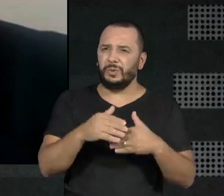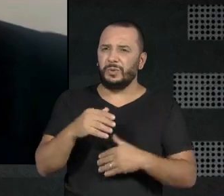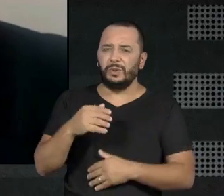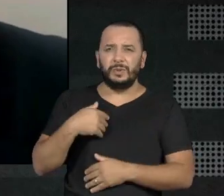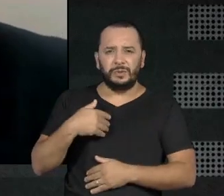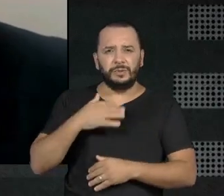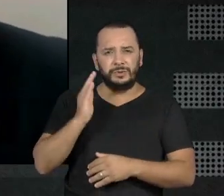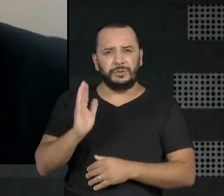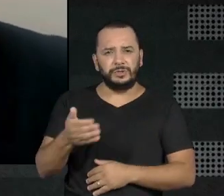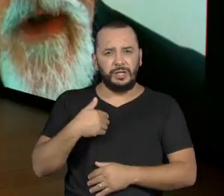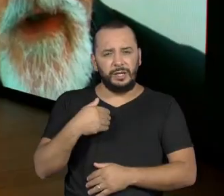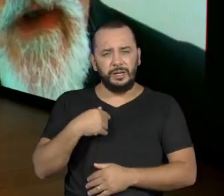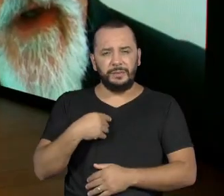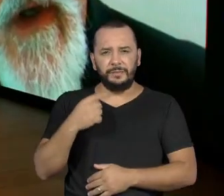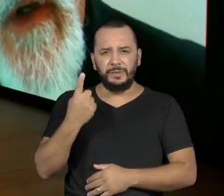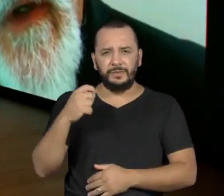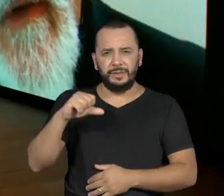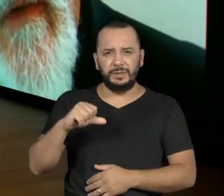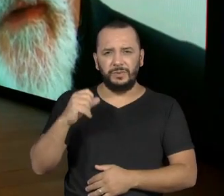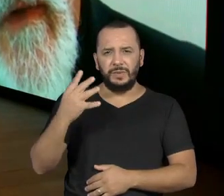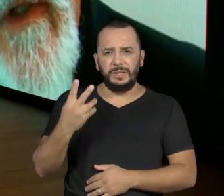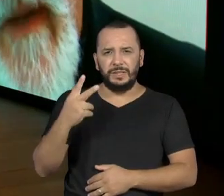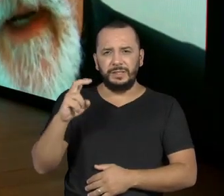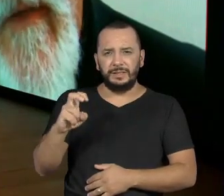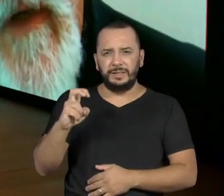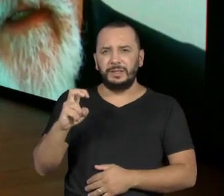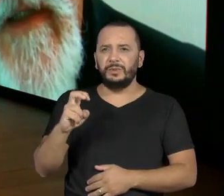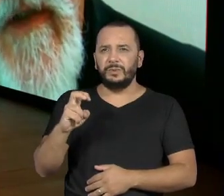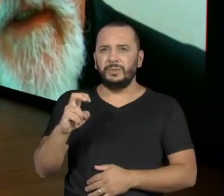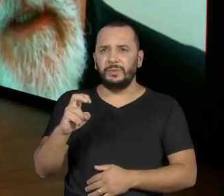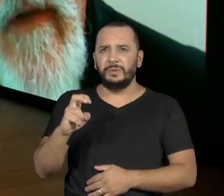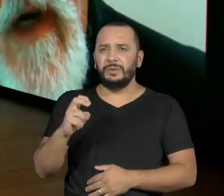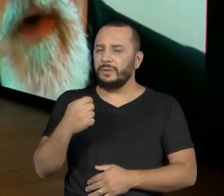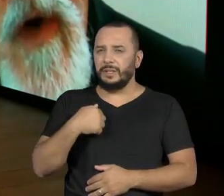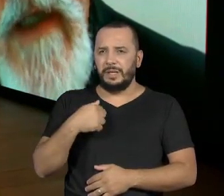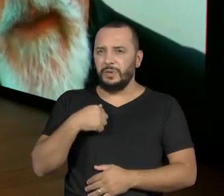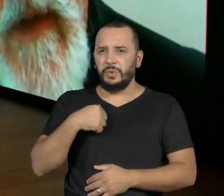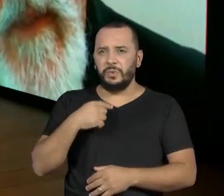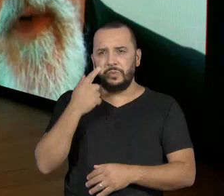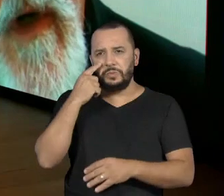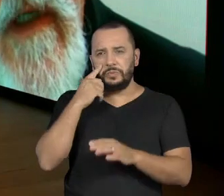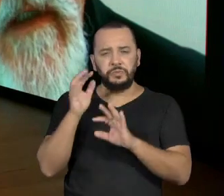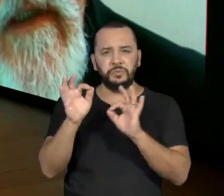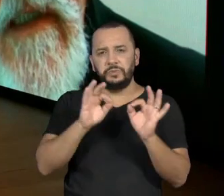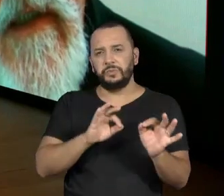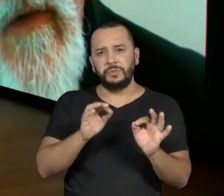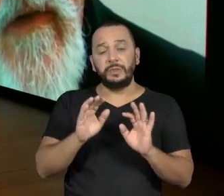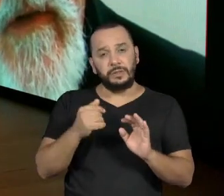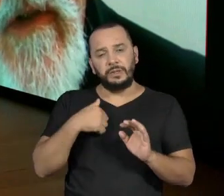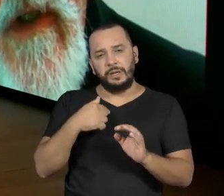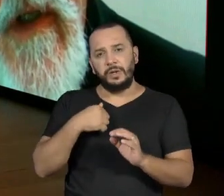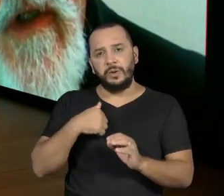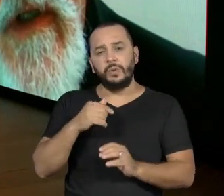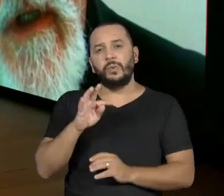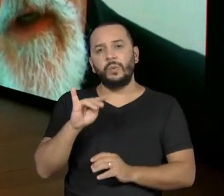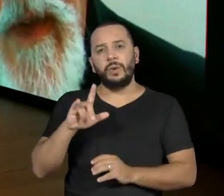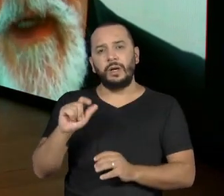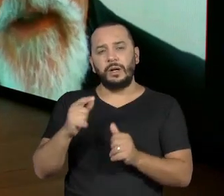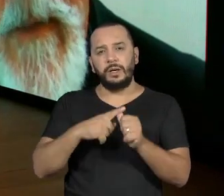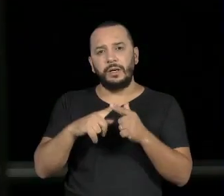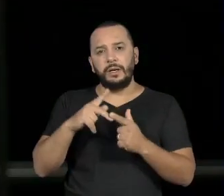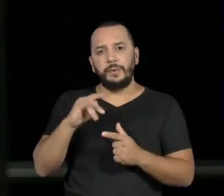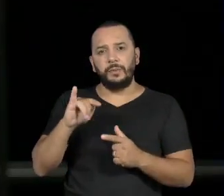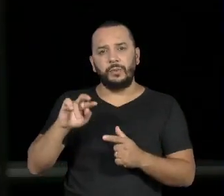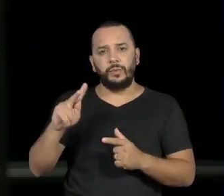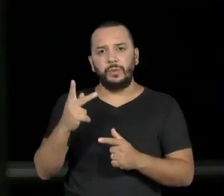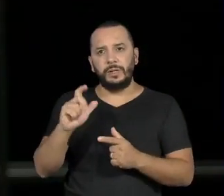pude acompanhar essa parte do, quando eu trabalhava no cassino, Da Urca, da Pampulha, em Santos. Eu